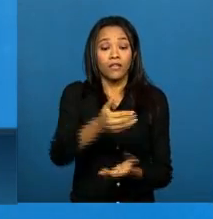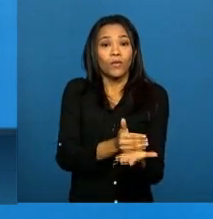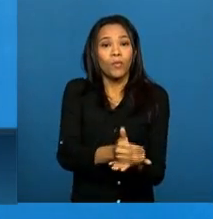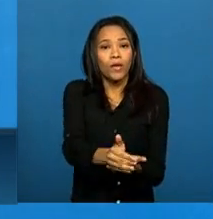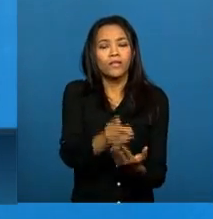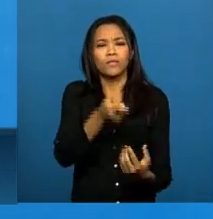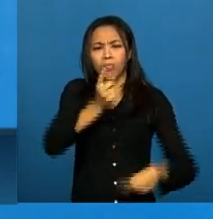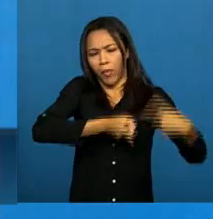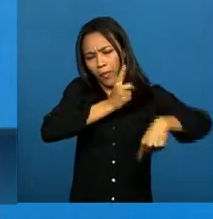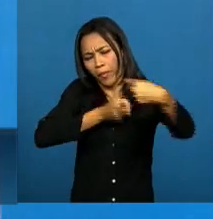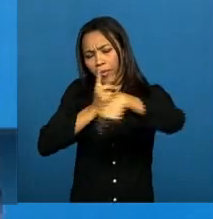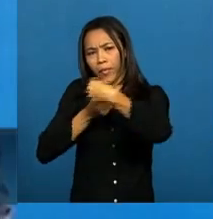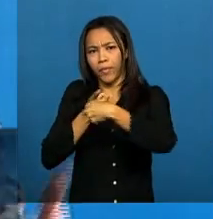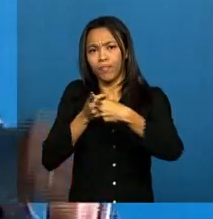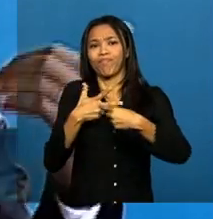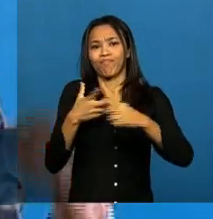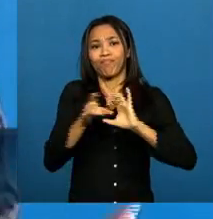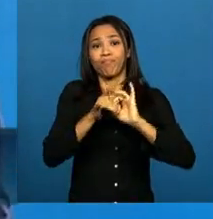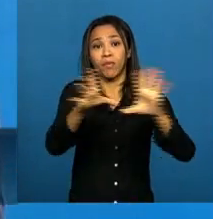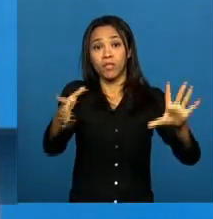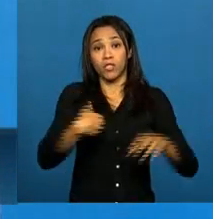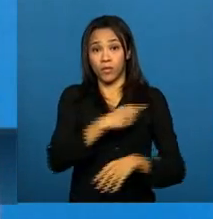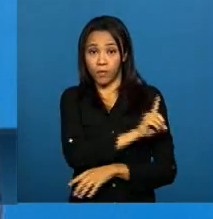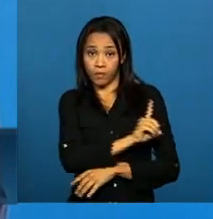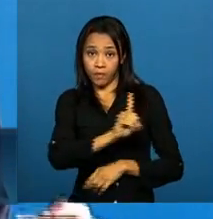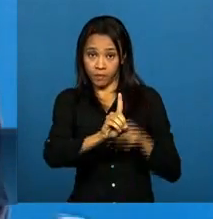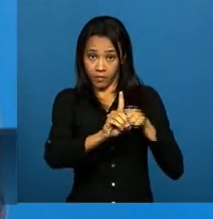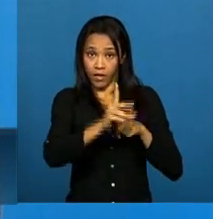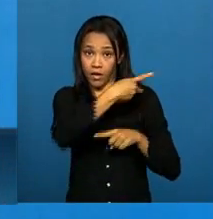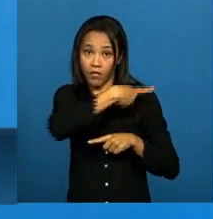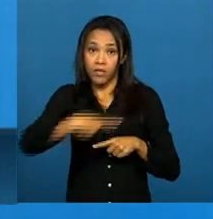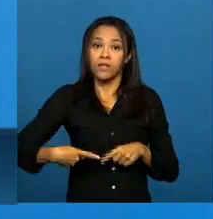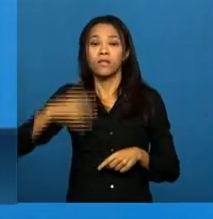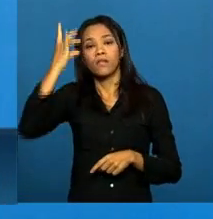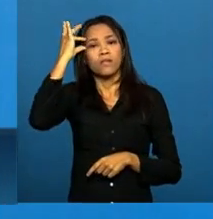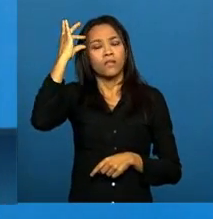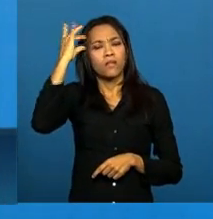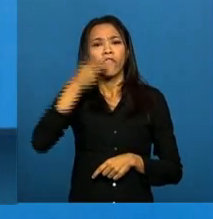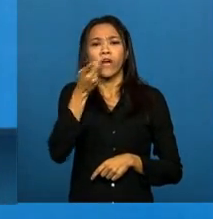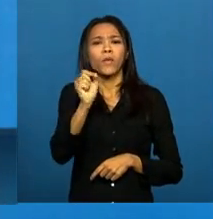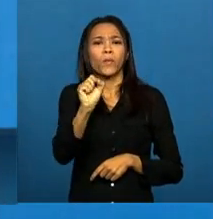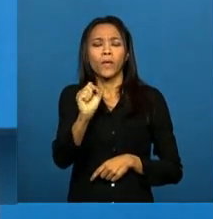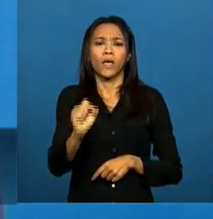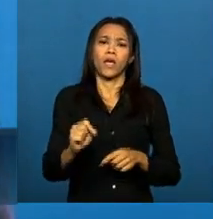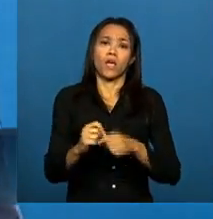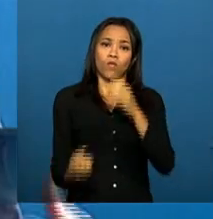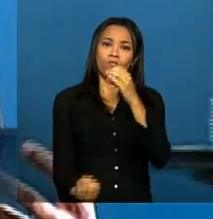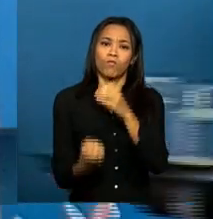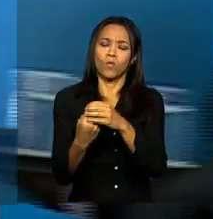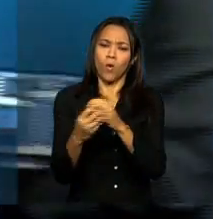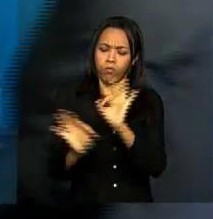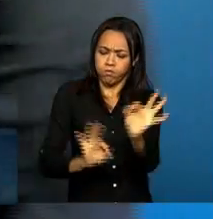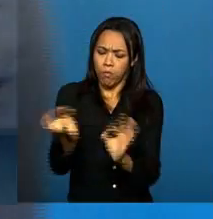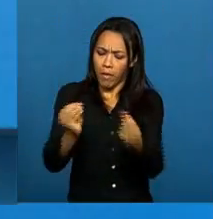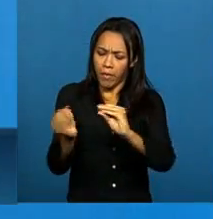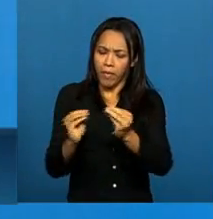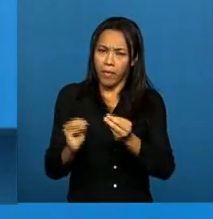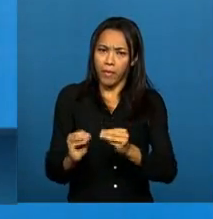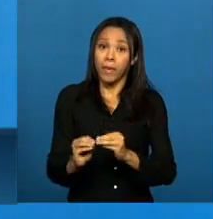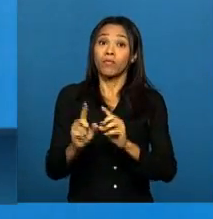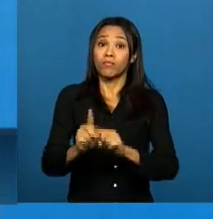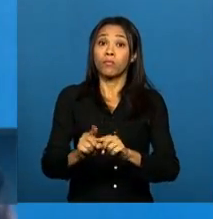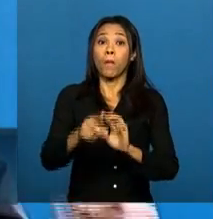permitiu que a presidenta da República consolidasse um projeto de lei altamente representativo